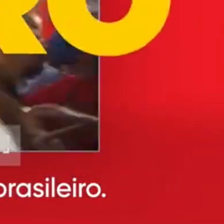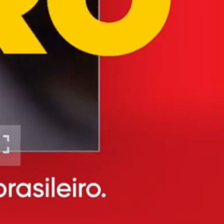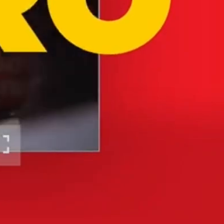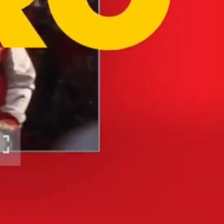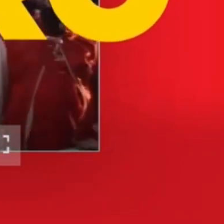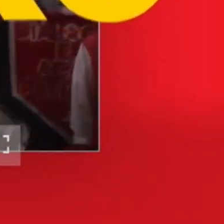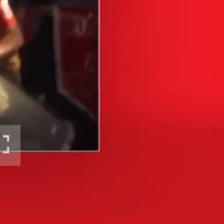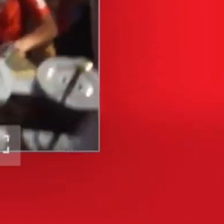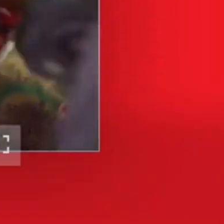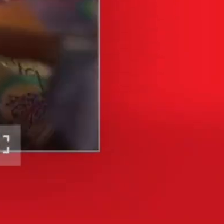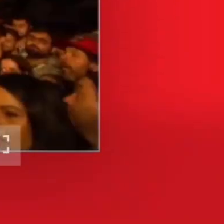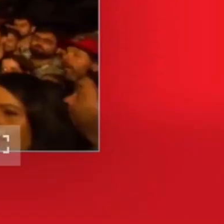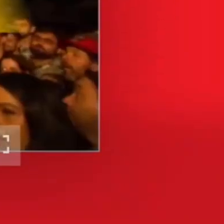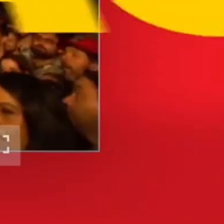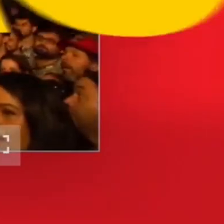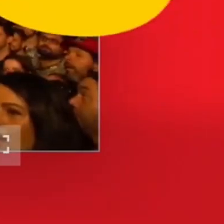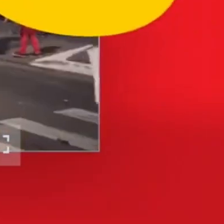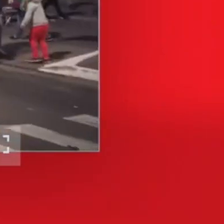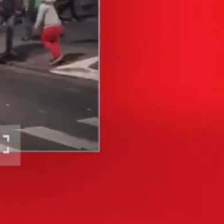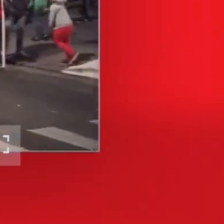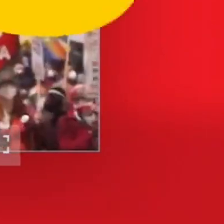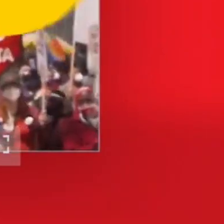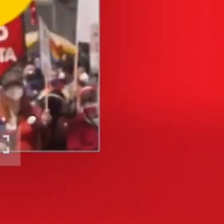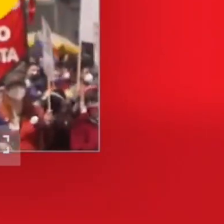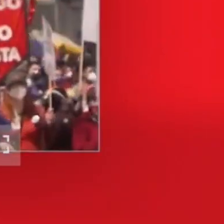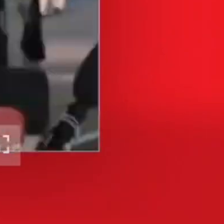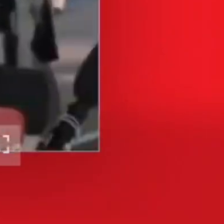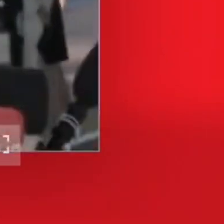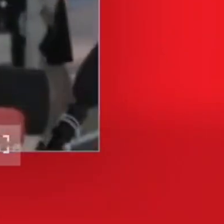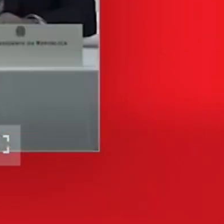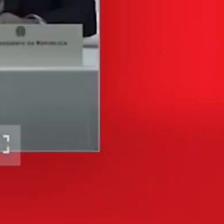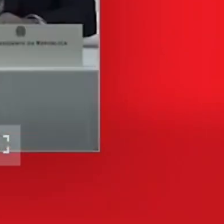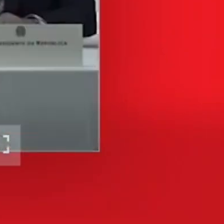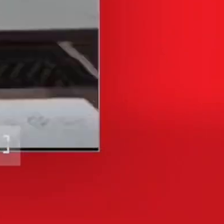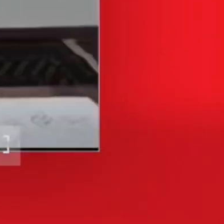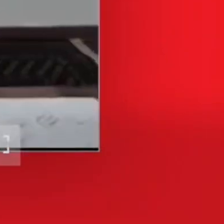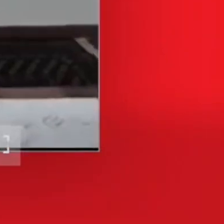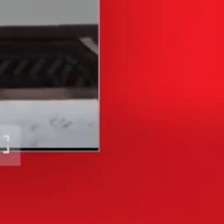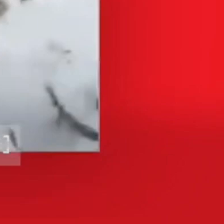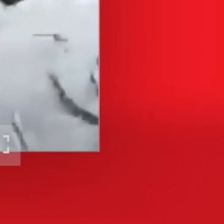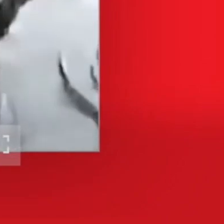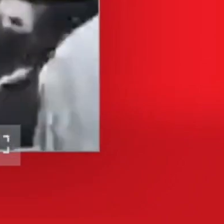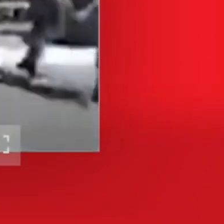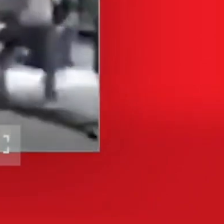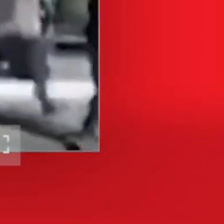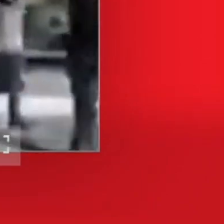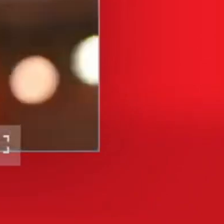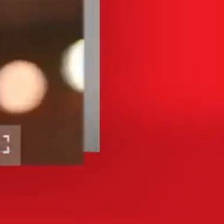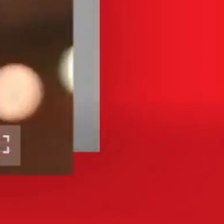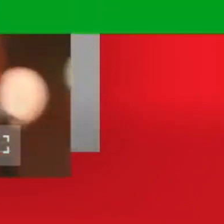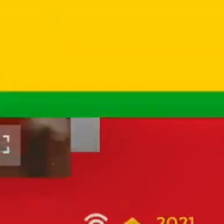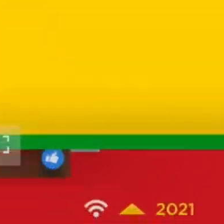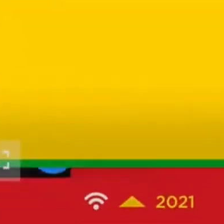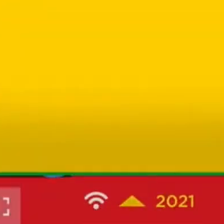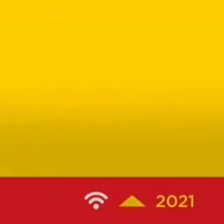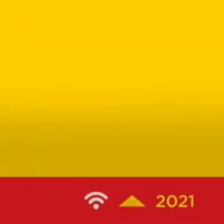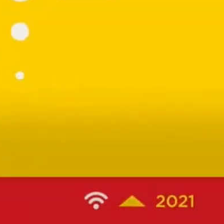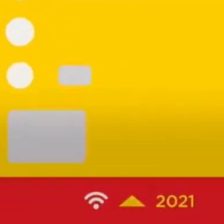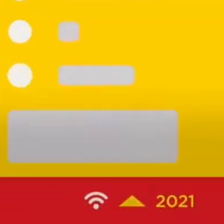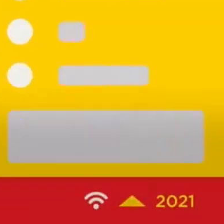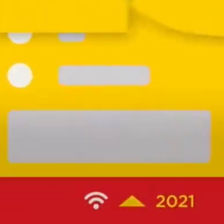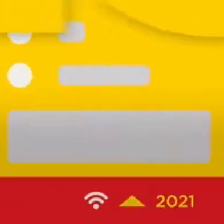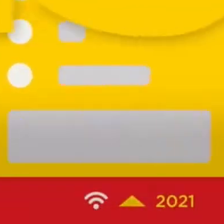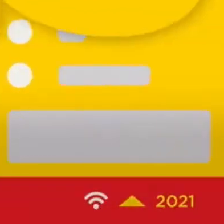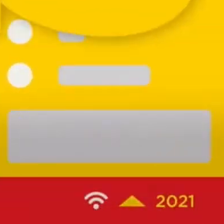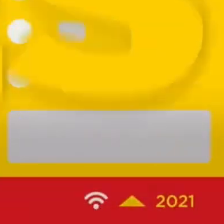brasileiro. Participamos das principais lutas nas ruas. Enfrentamos o descaso de Bolsonaro. E fortalecemos nosso